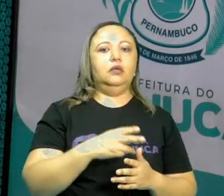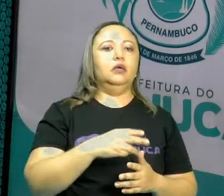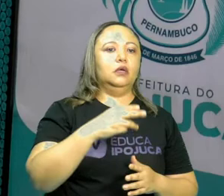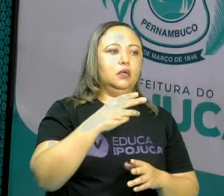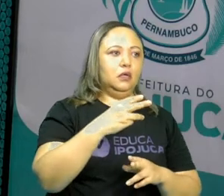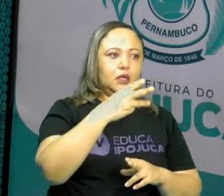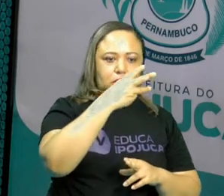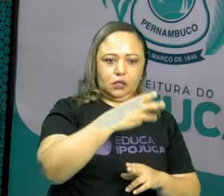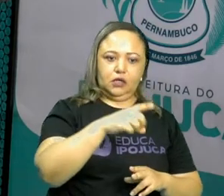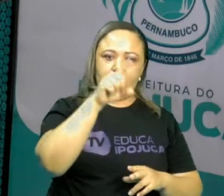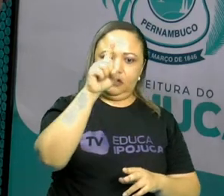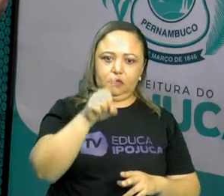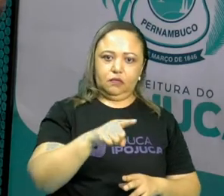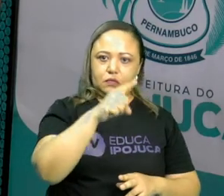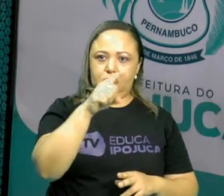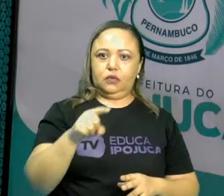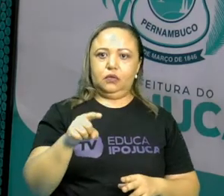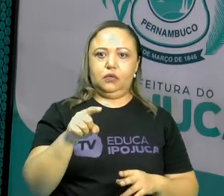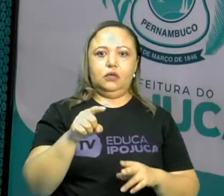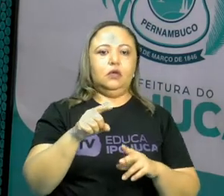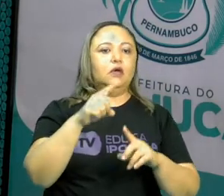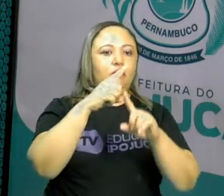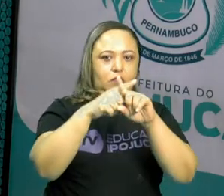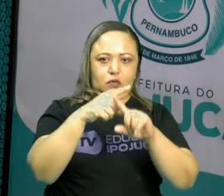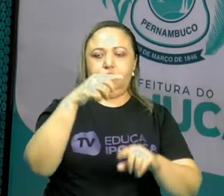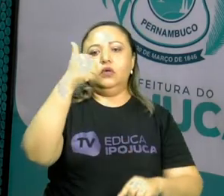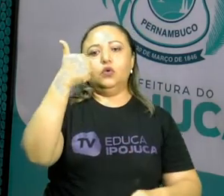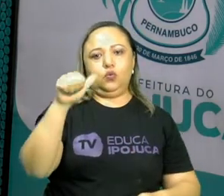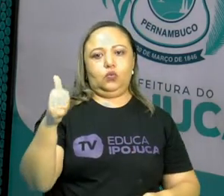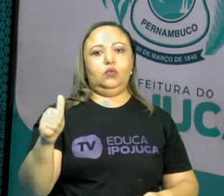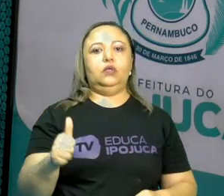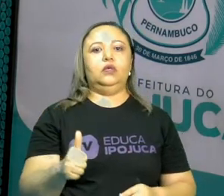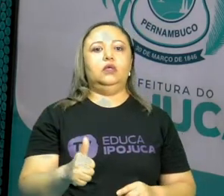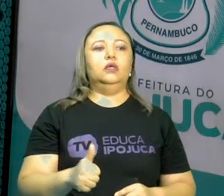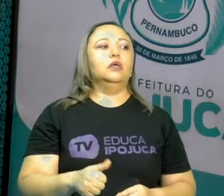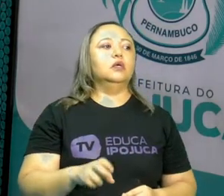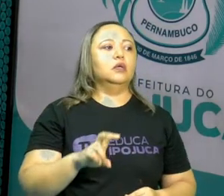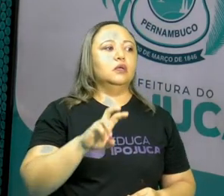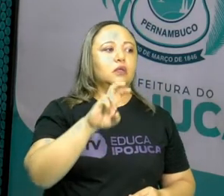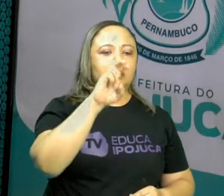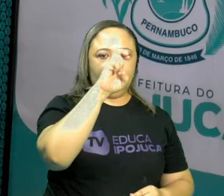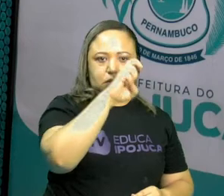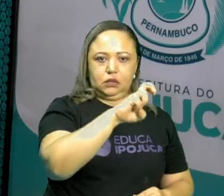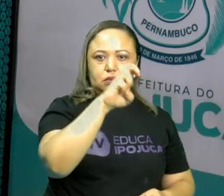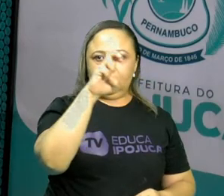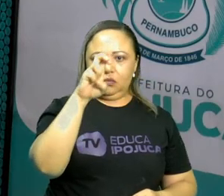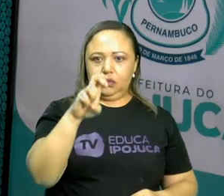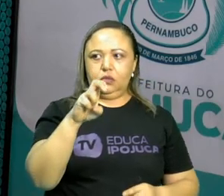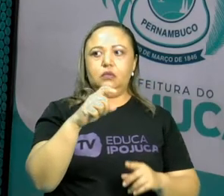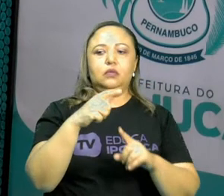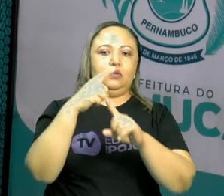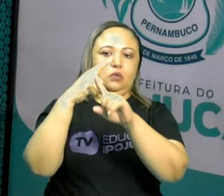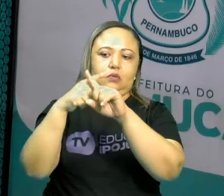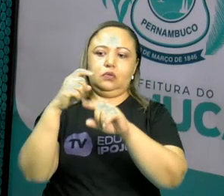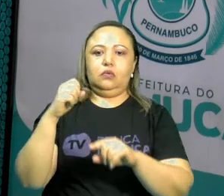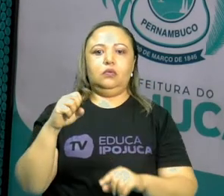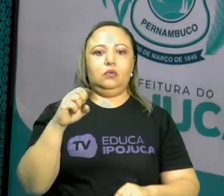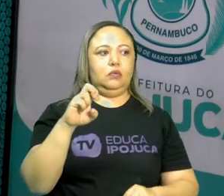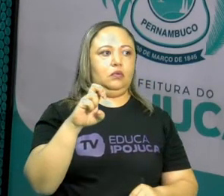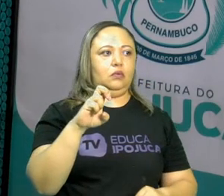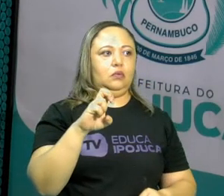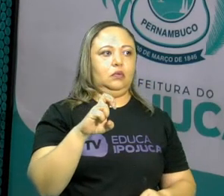O 22, são 2 vezes 11. E o 55, 5 vezes 11. Tudo certo?